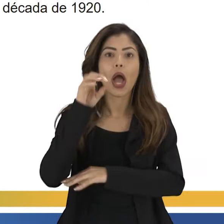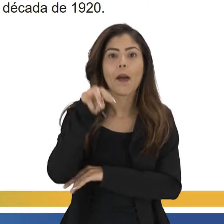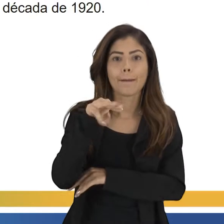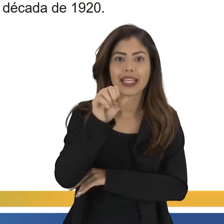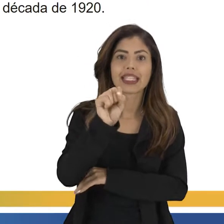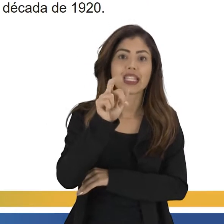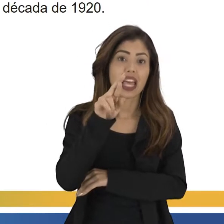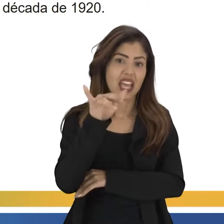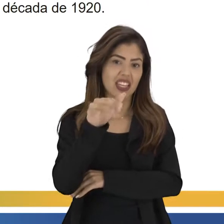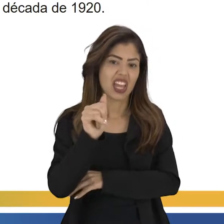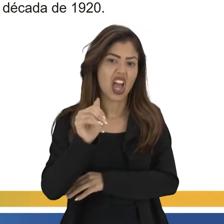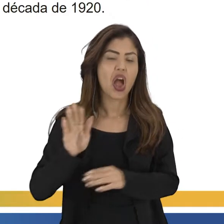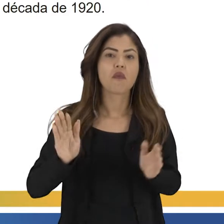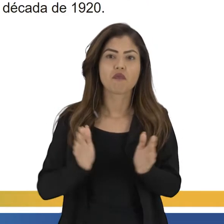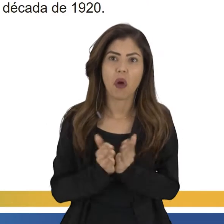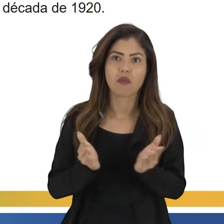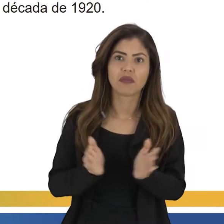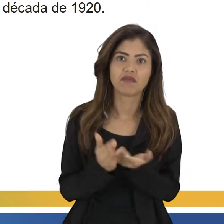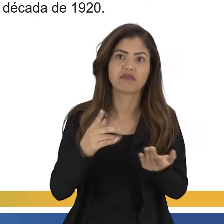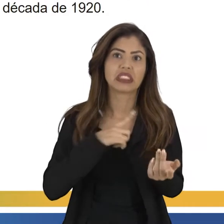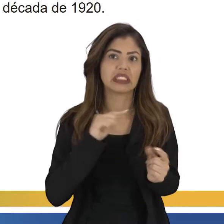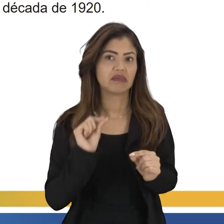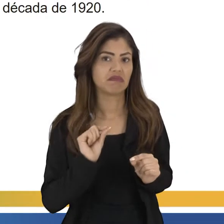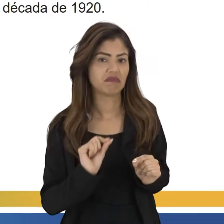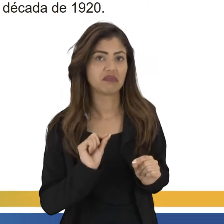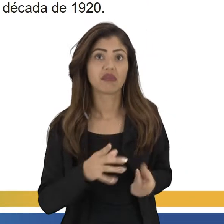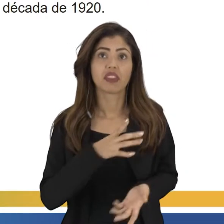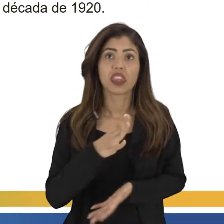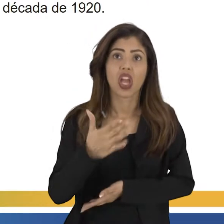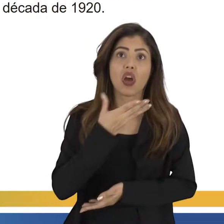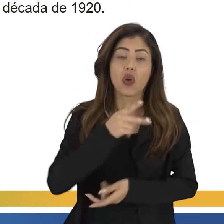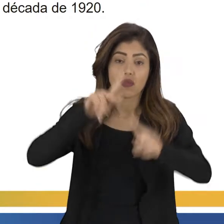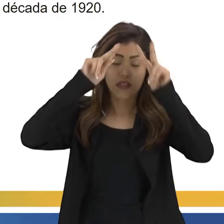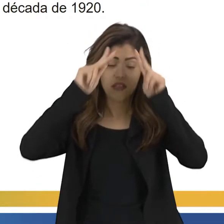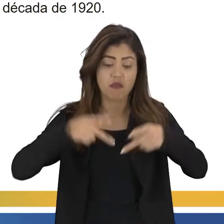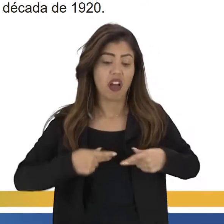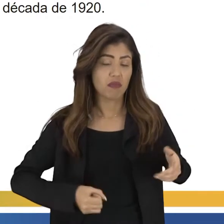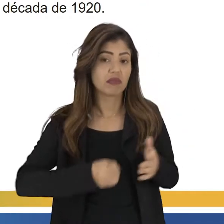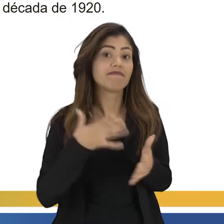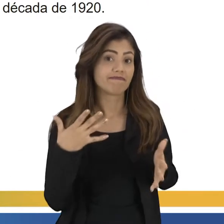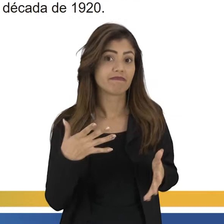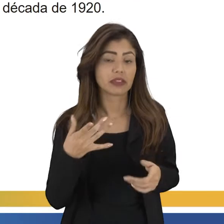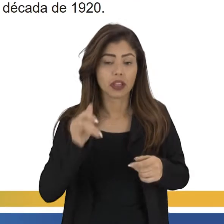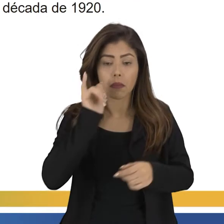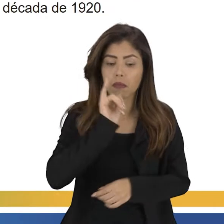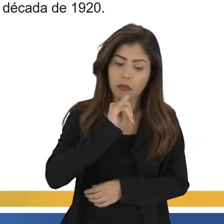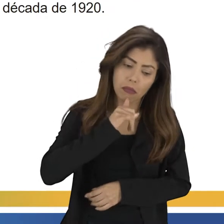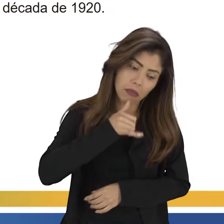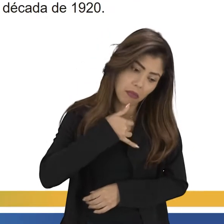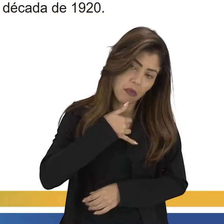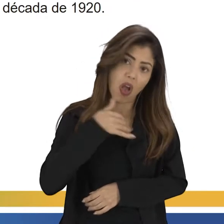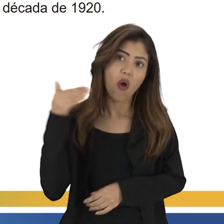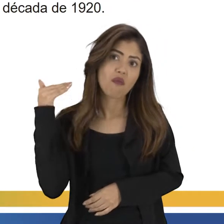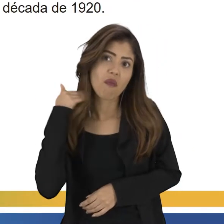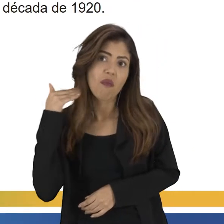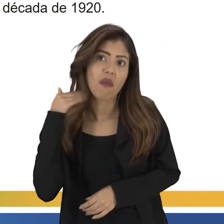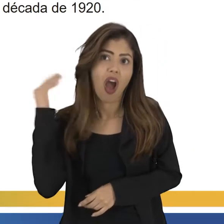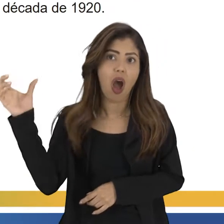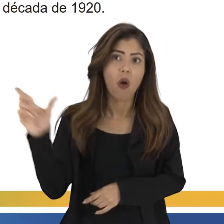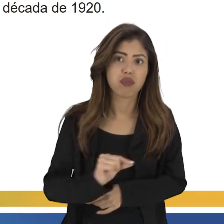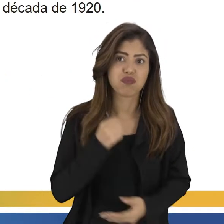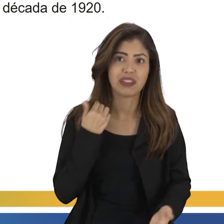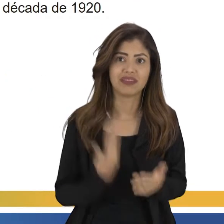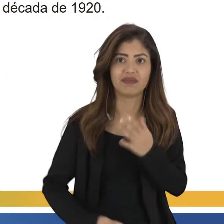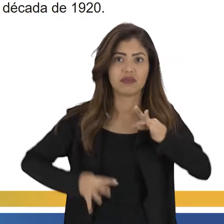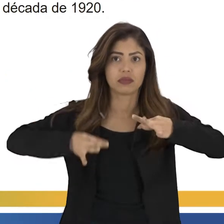foi bem latente. A depressão também não se dá nessa questão humana, né? Muitas pessoas ficaram deprimidas, bancos faliram, firmas,